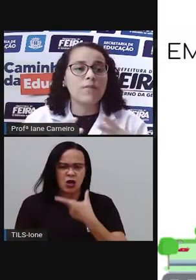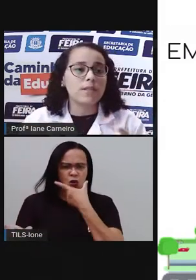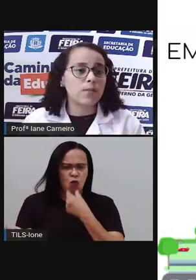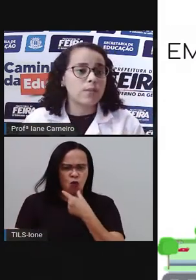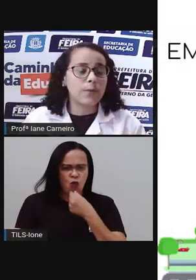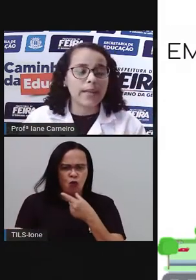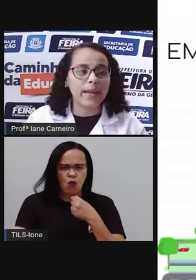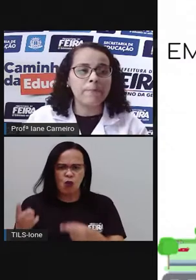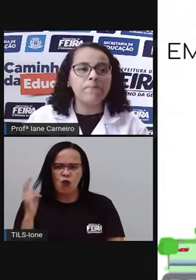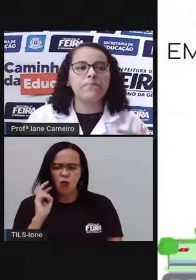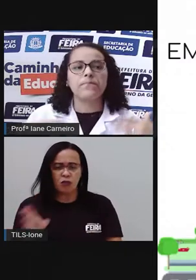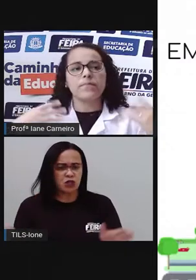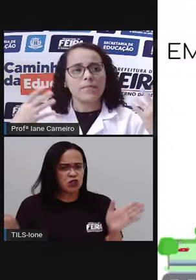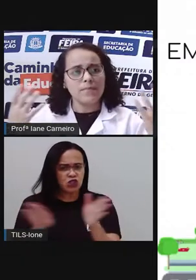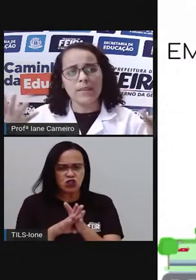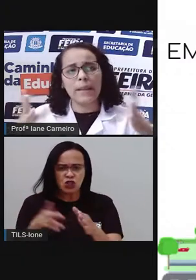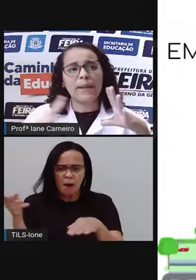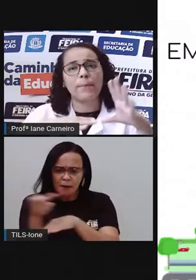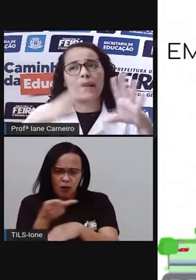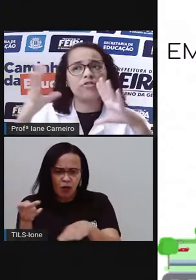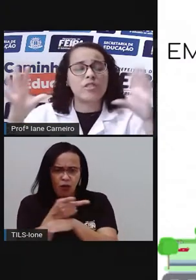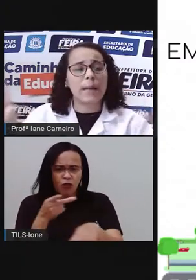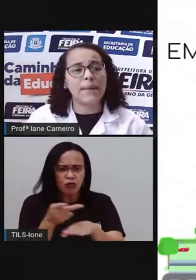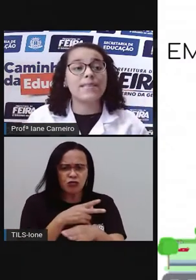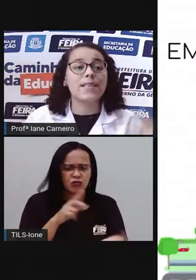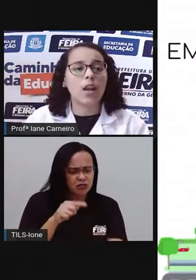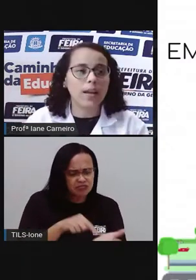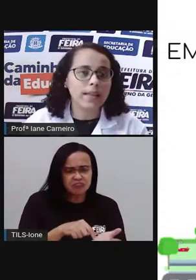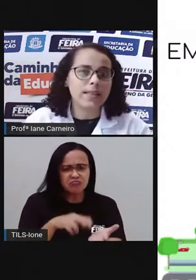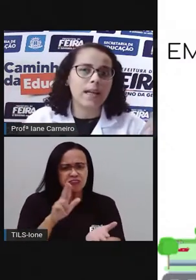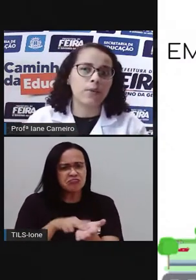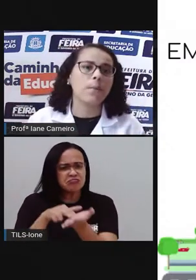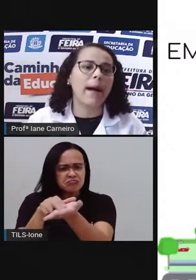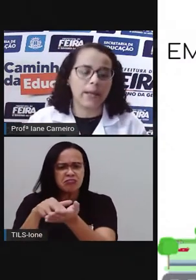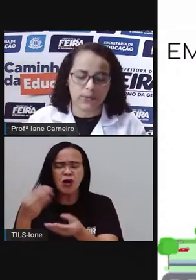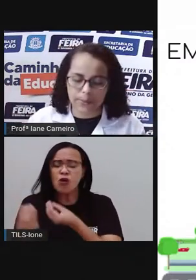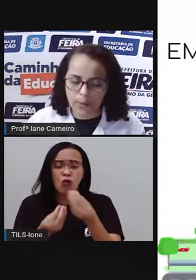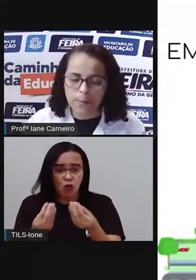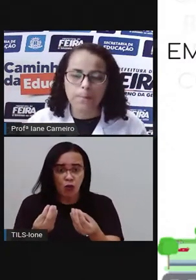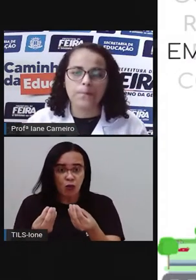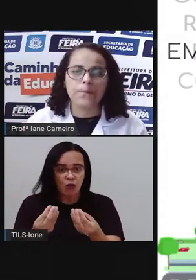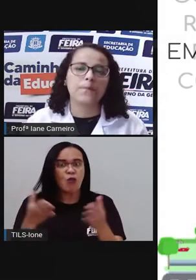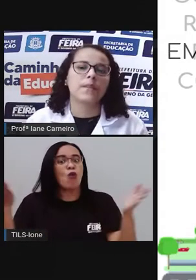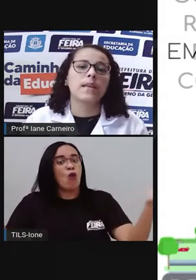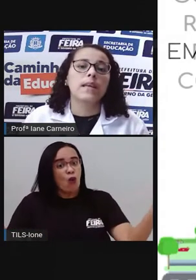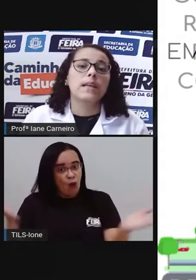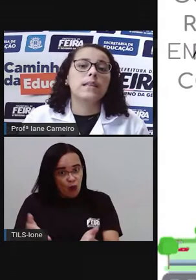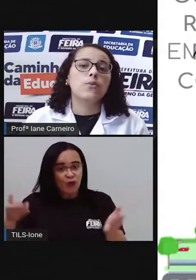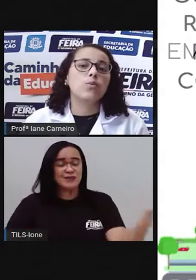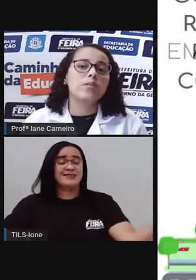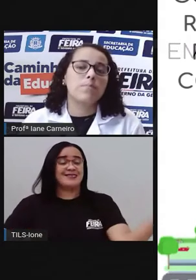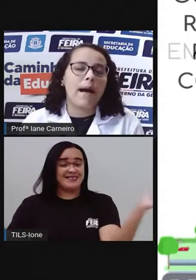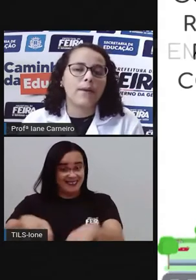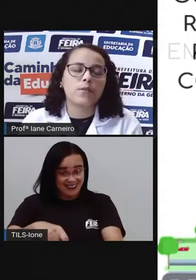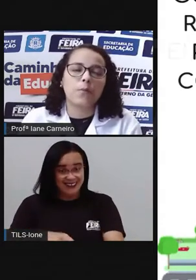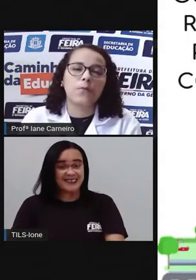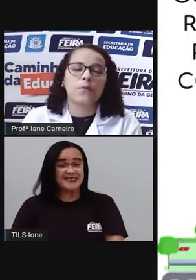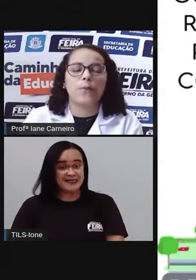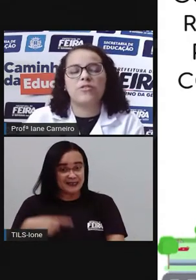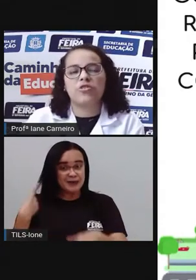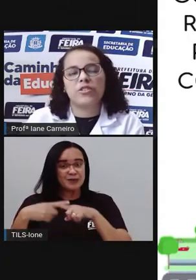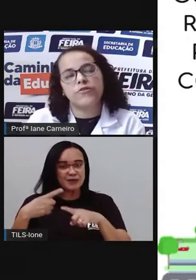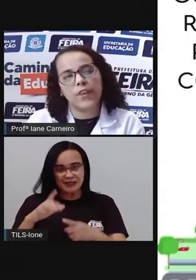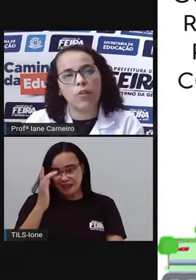essas divisões, por quê? Pra gente saber se localizar no bairro, tá bom? Então, os bairros,